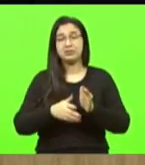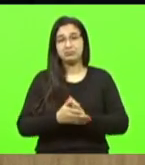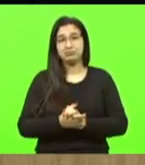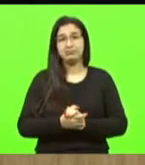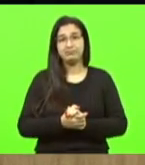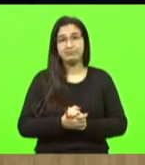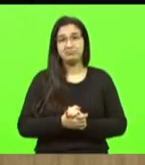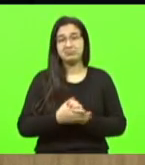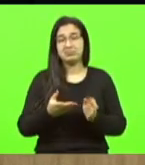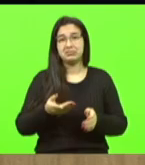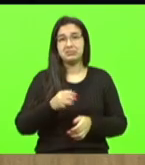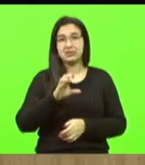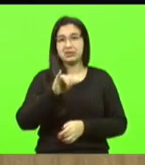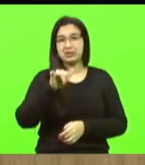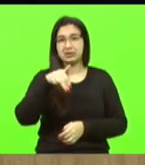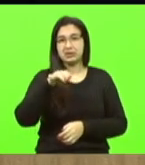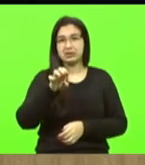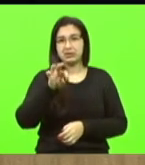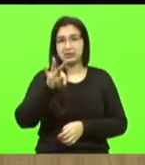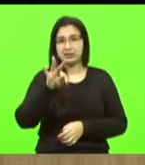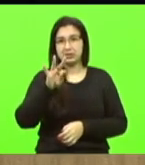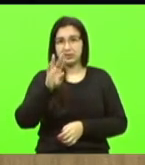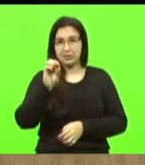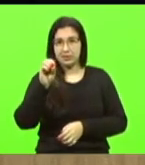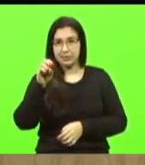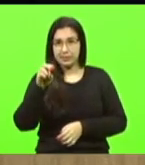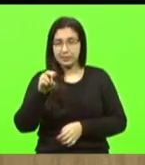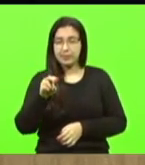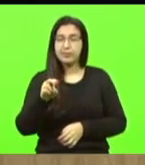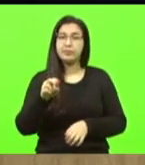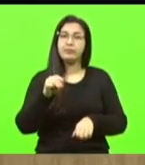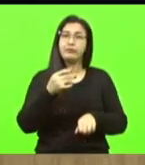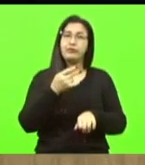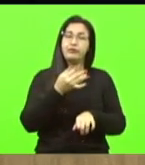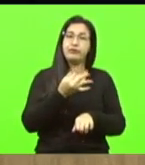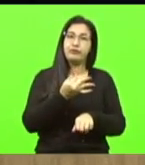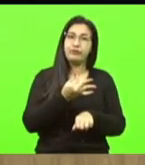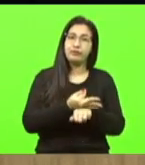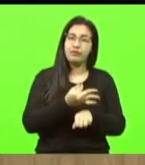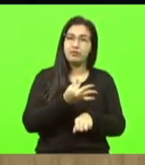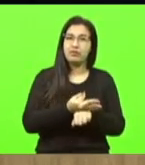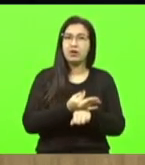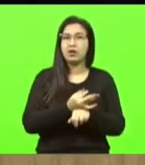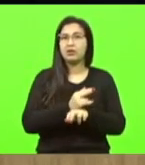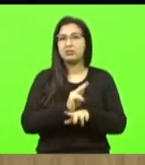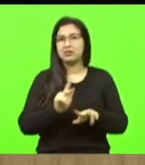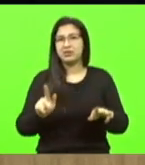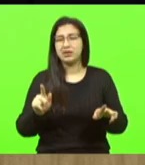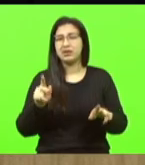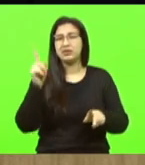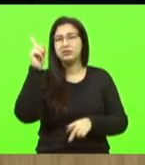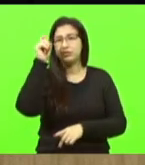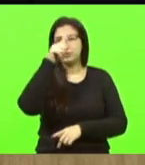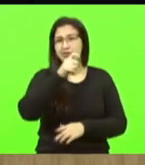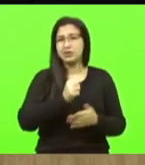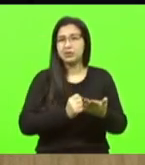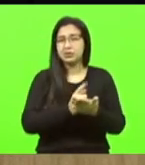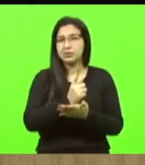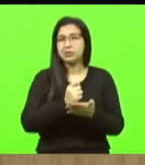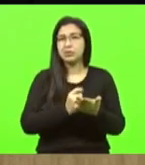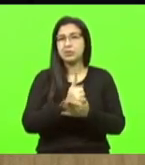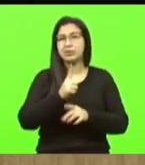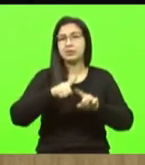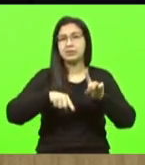cimento ferro existe dificuldade da aquisição de material de construção em